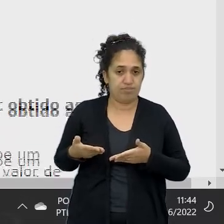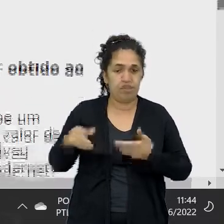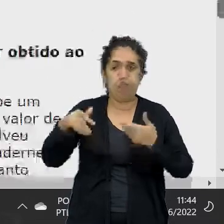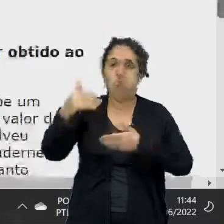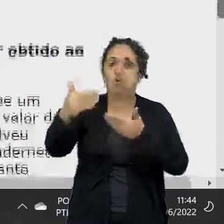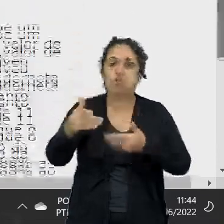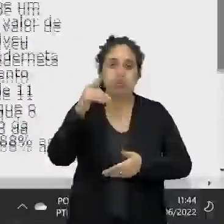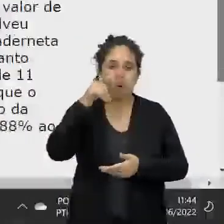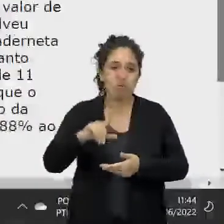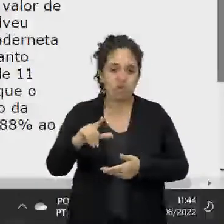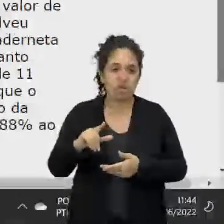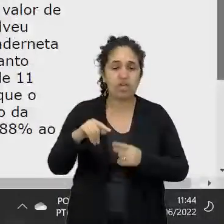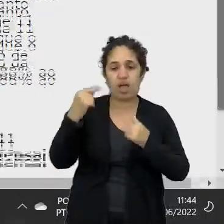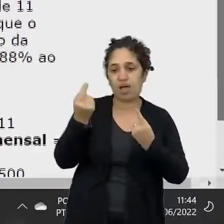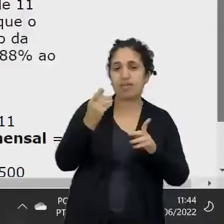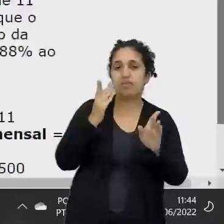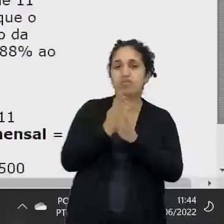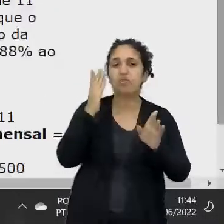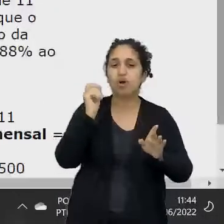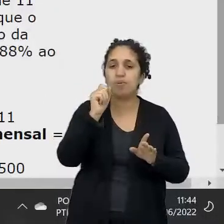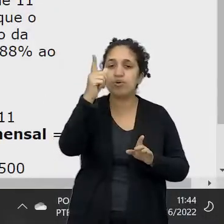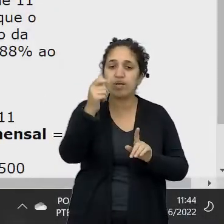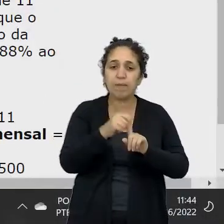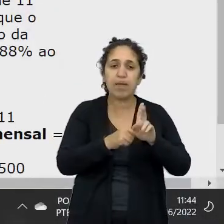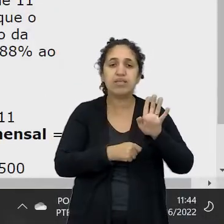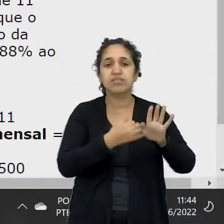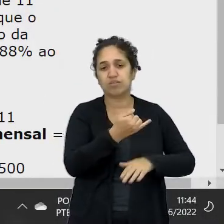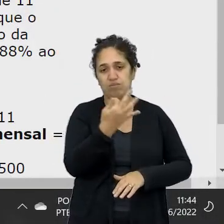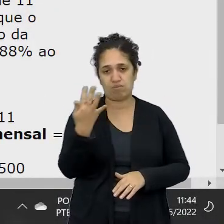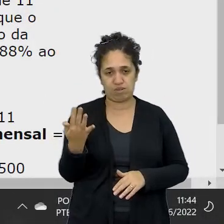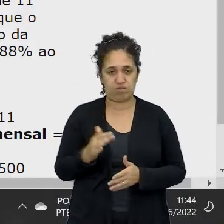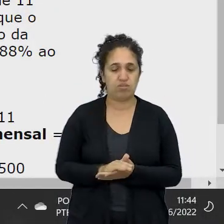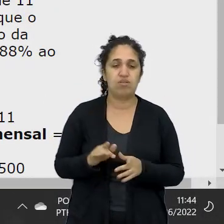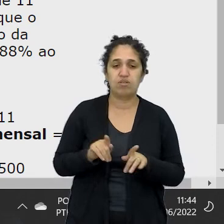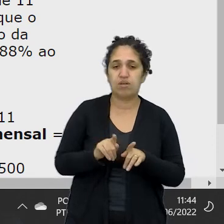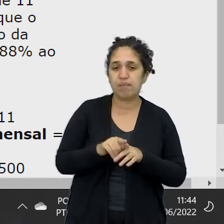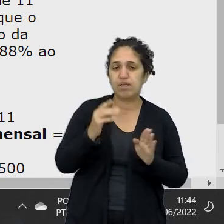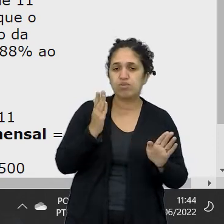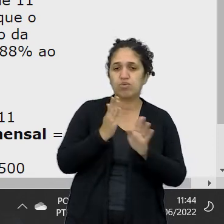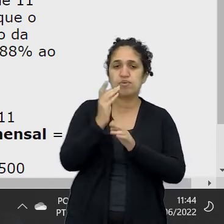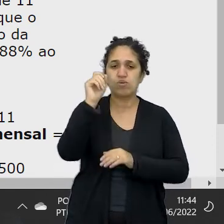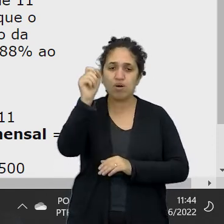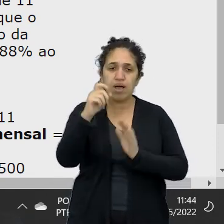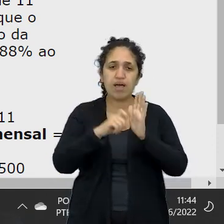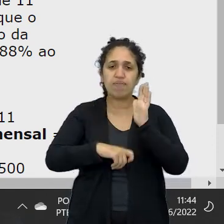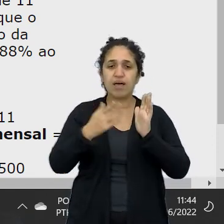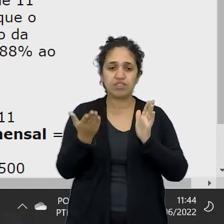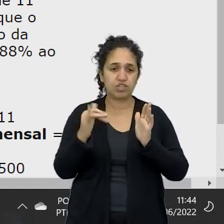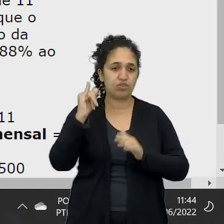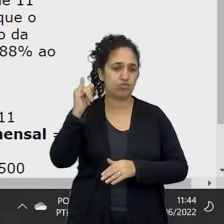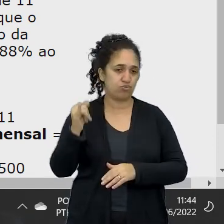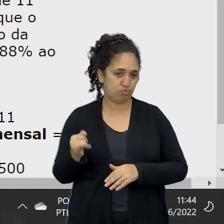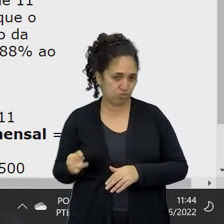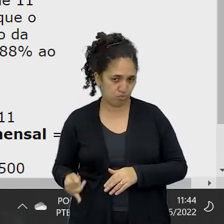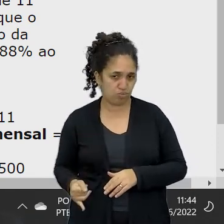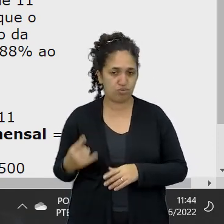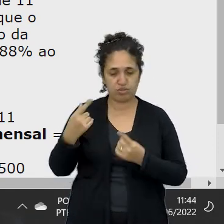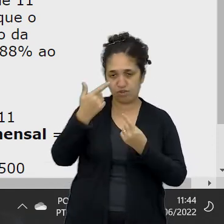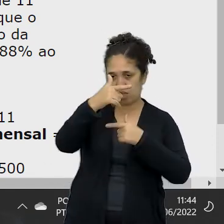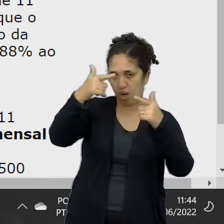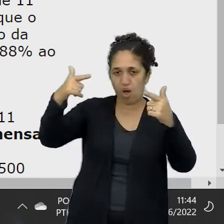você consegue descobrir aí em quantos meses. você também consegue descobrir a taxa de juros, se você tiver as outras